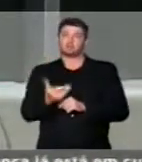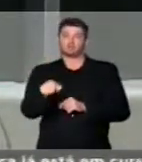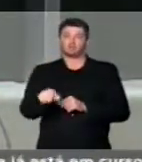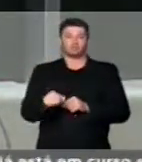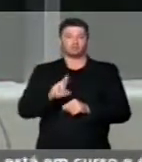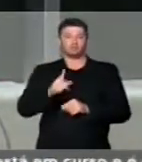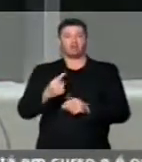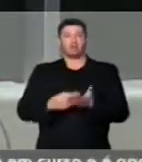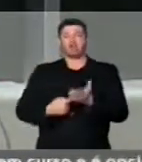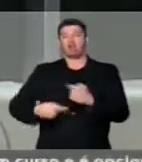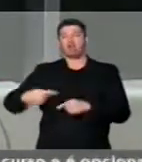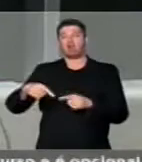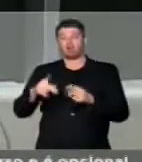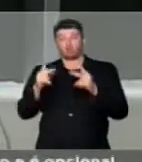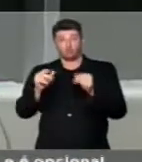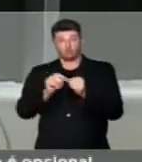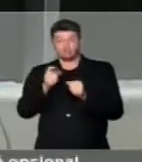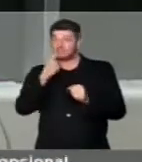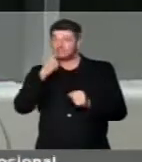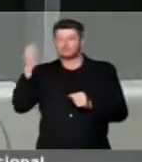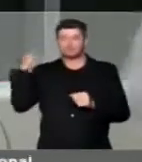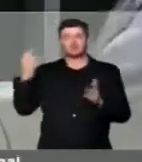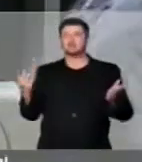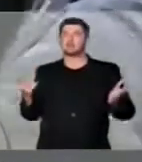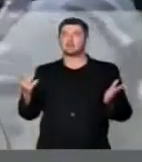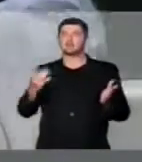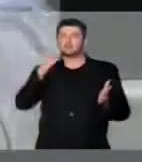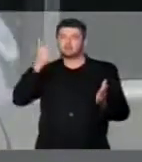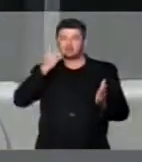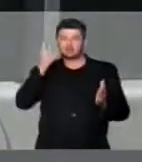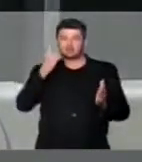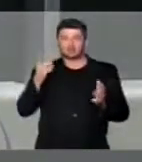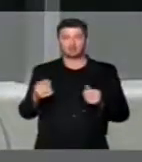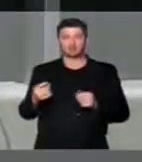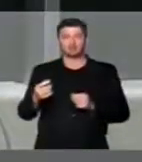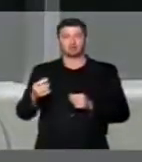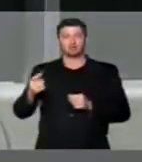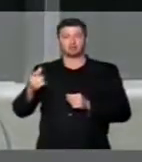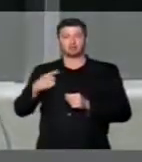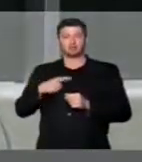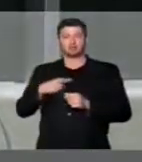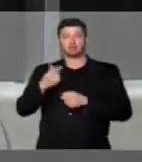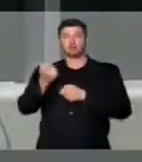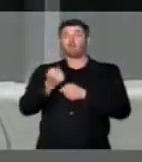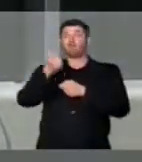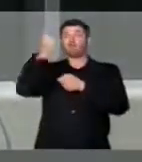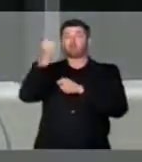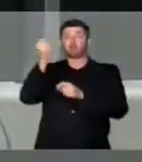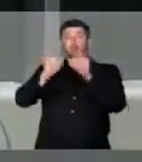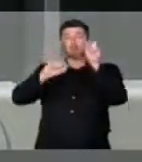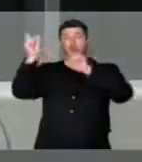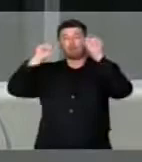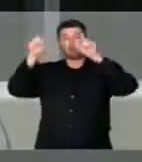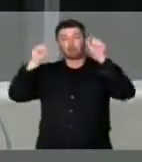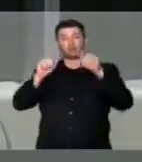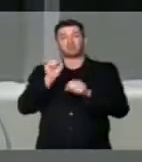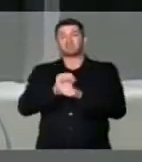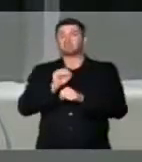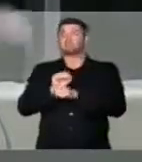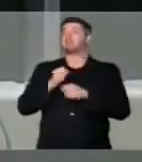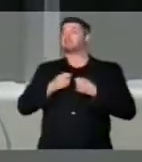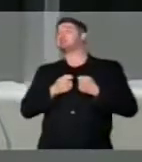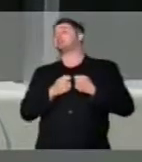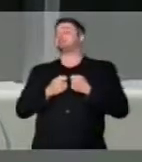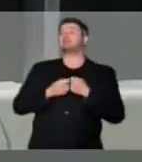a armação que fizeram na sexta-feira com deputados lá com fogos nas mãos, já esperando o Lula chegar